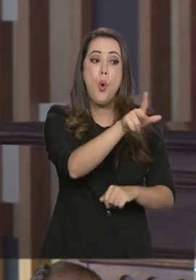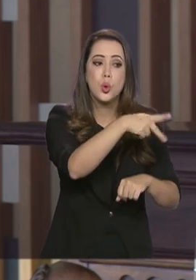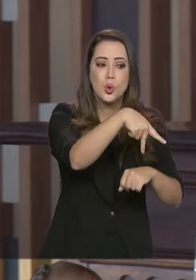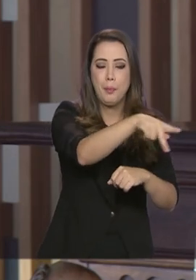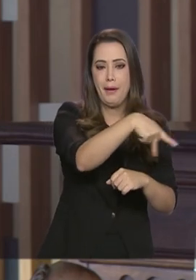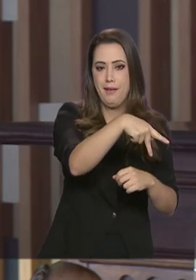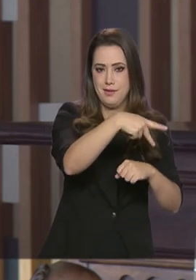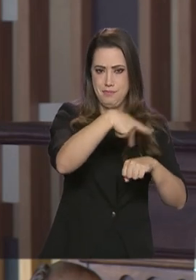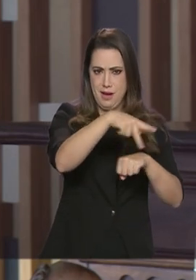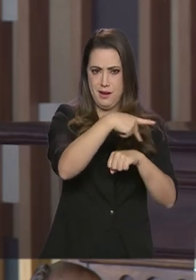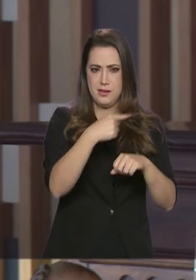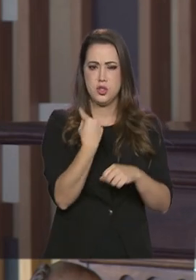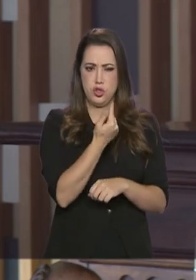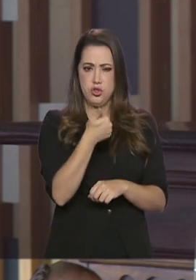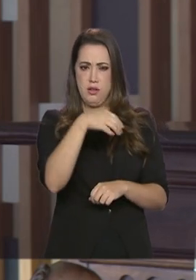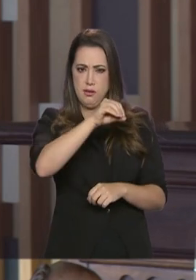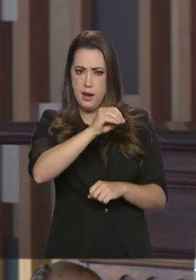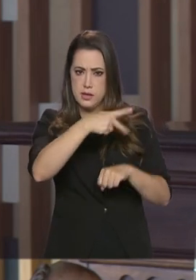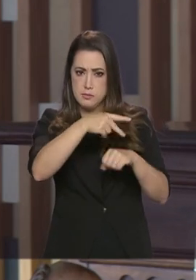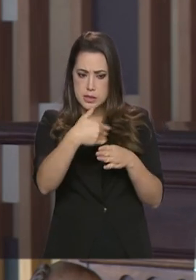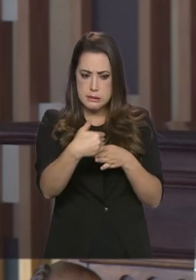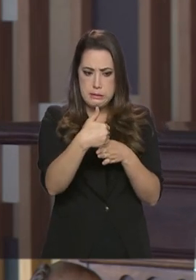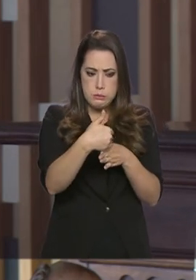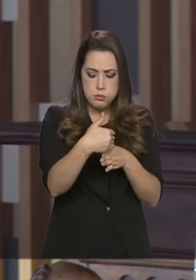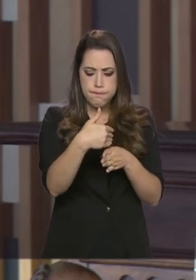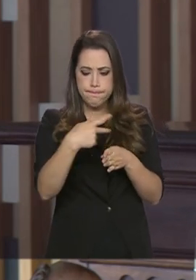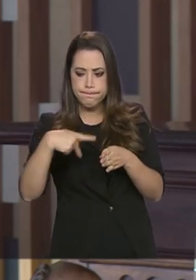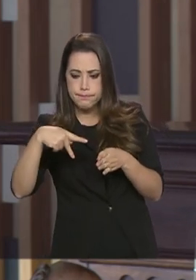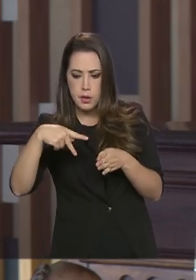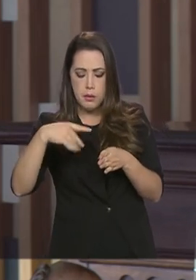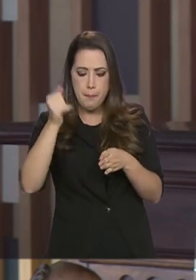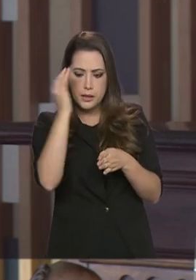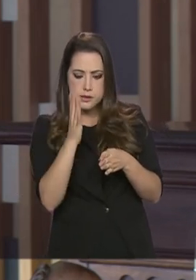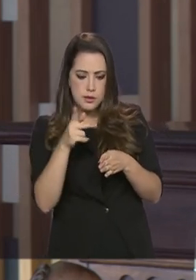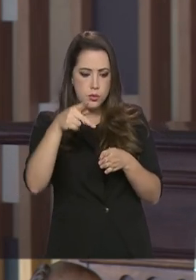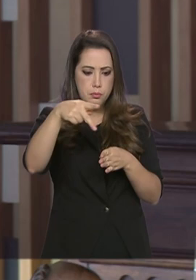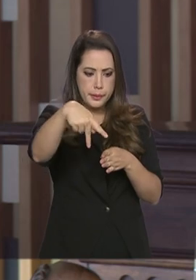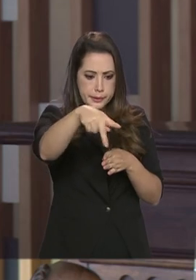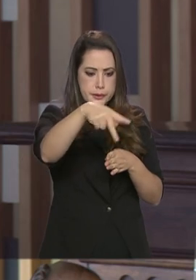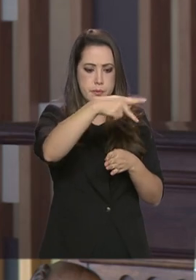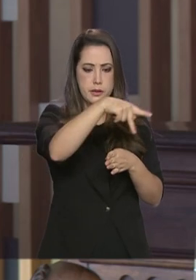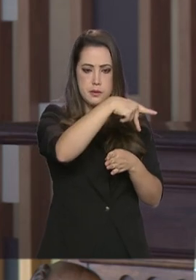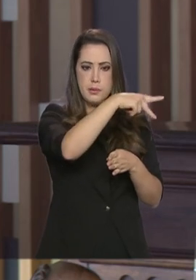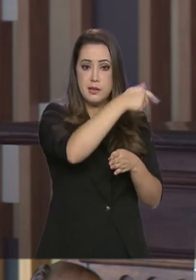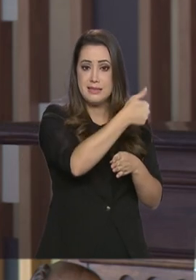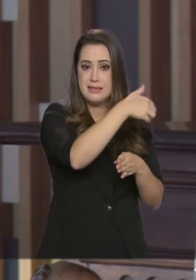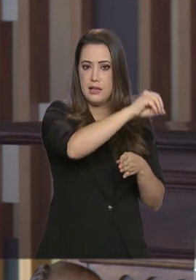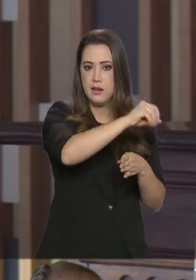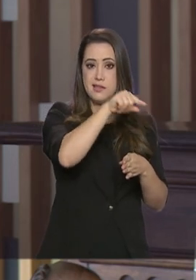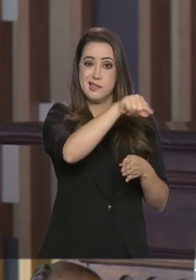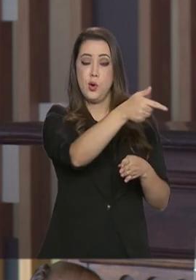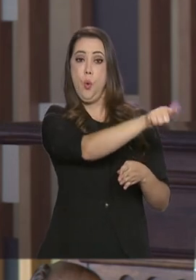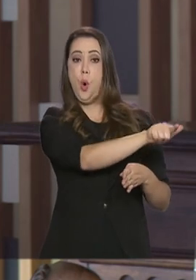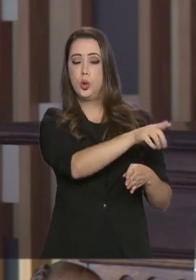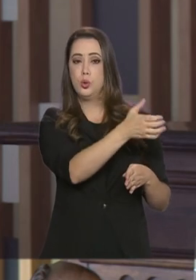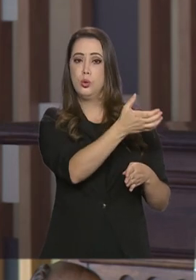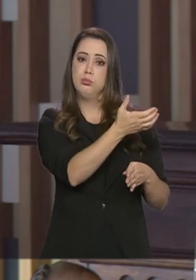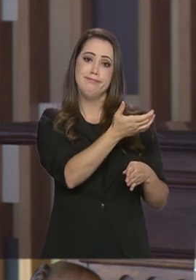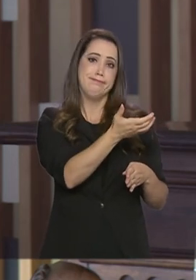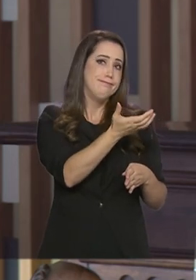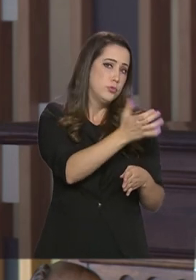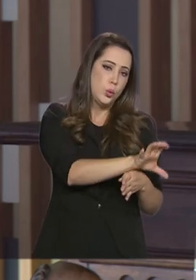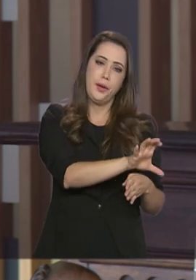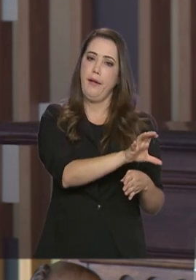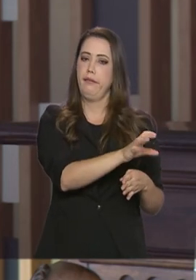dos 10 que nós fazemos fronteira, ainda não se sente preparado para isso. Por diferentes razões. Mas, por exemplo, com o